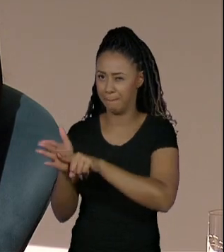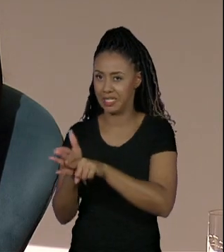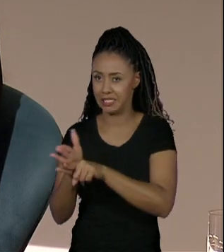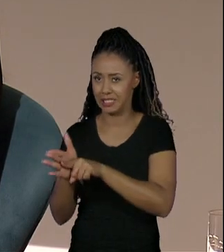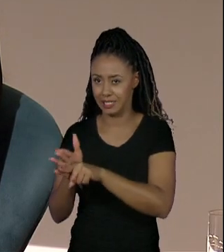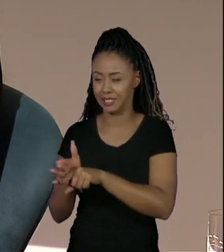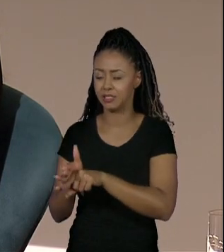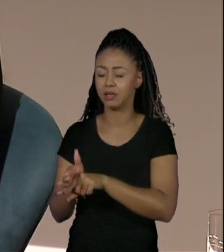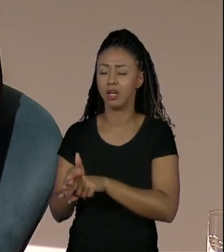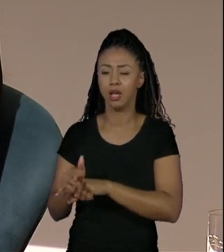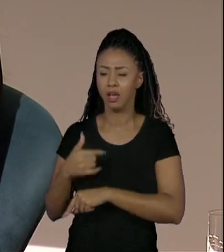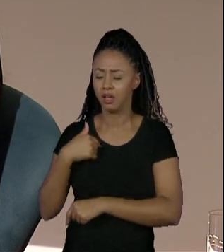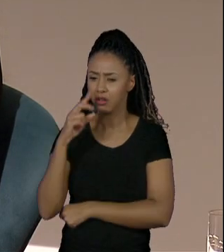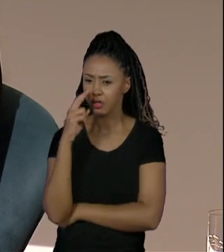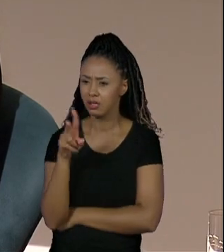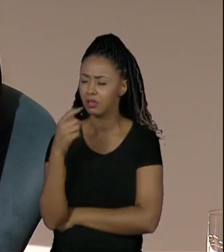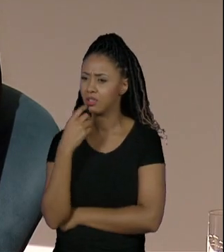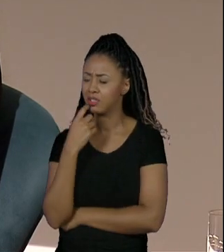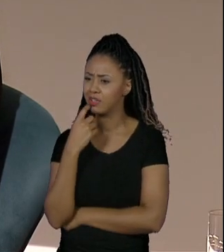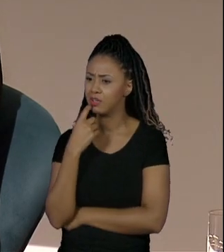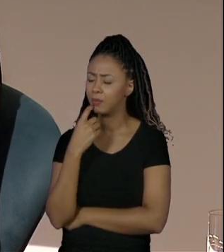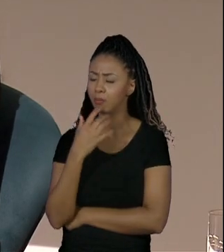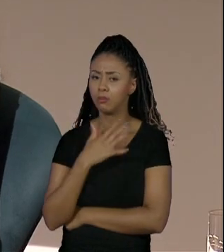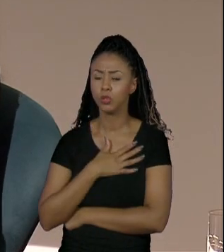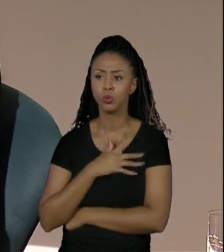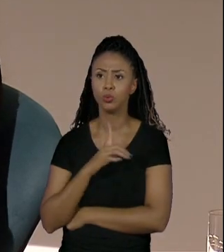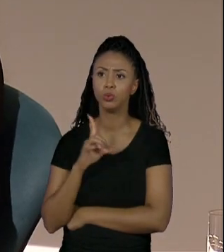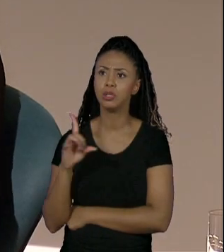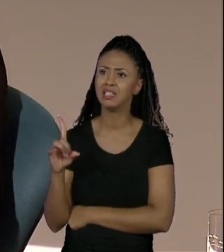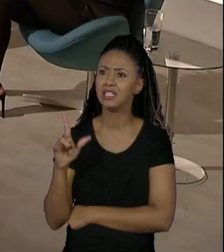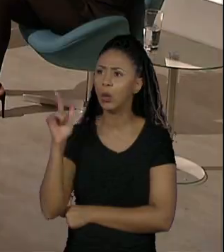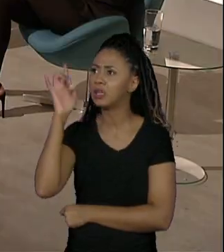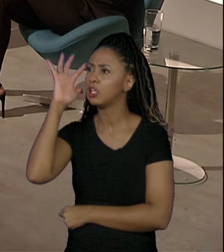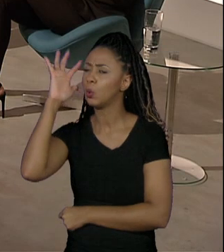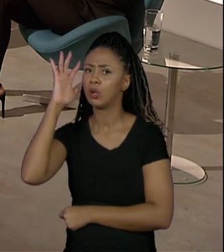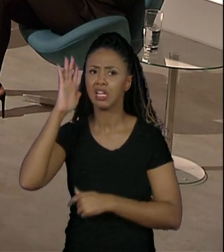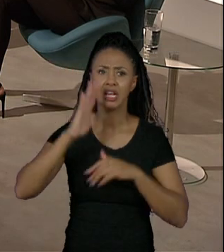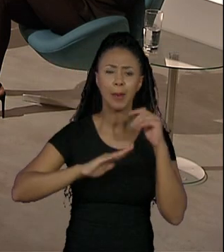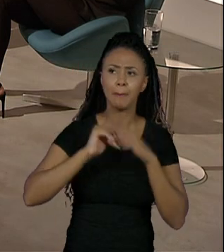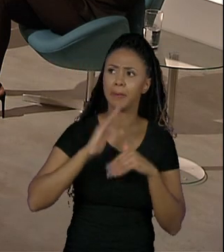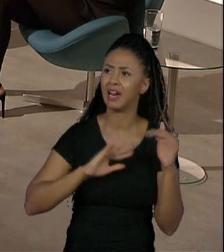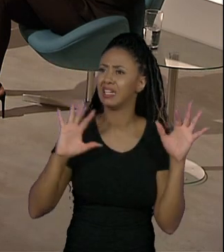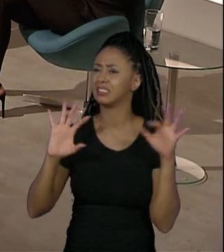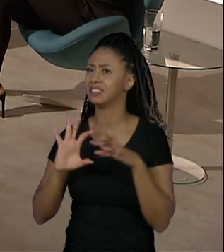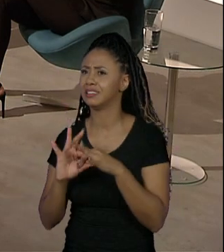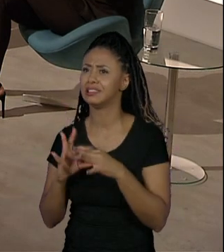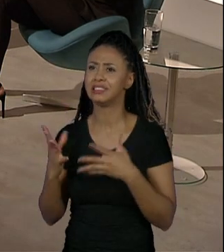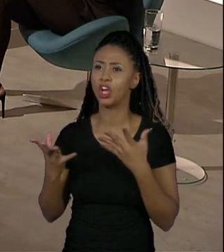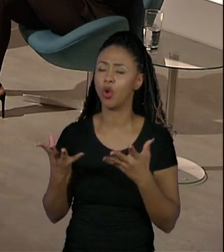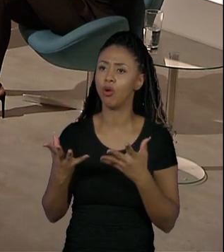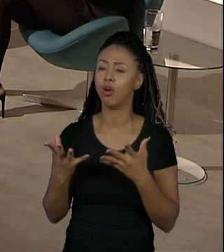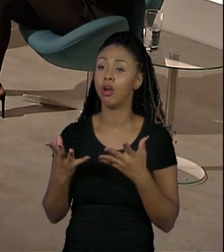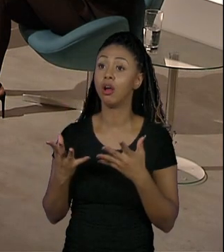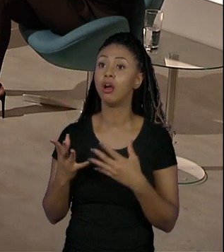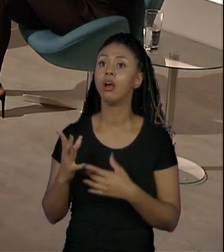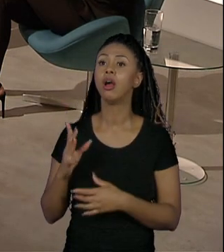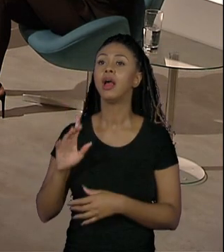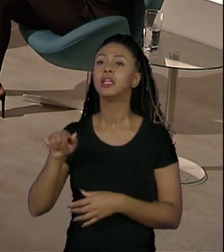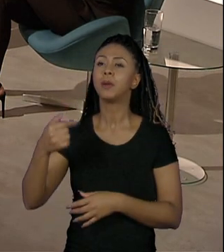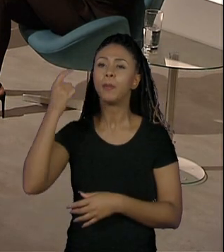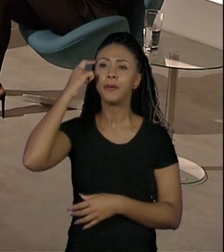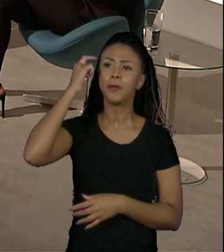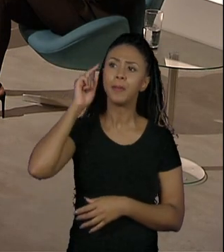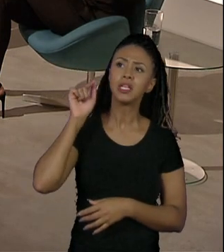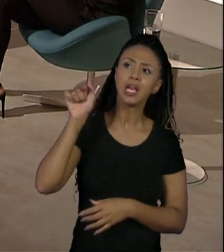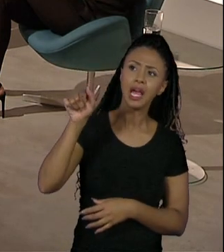falava, meu Deus do céu, que história é essa, né? De teoria com prática. E aí, de repente, você olha para um futuro gestor, você